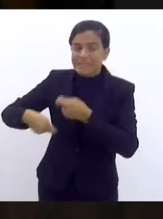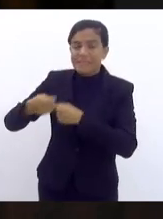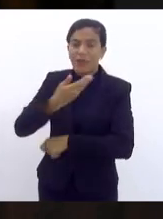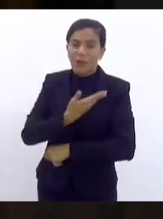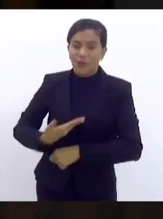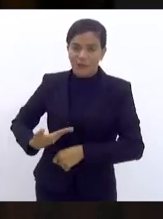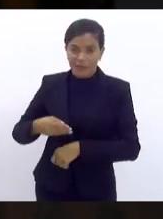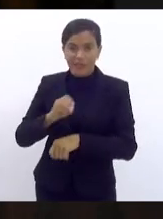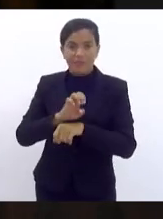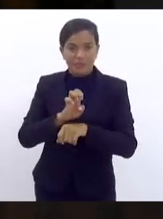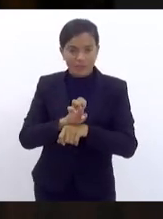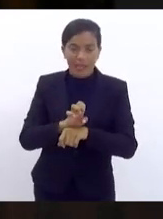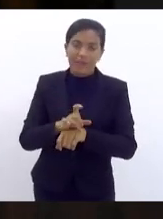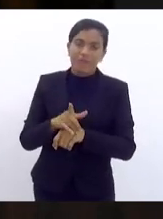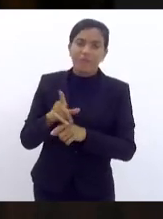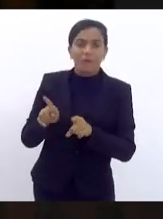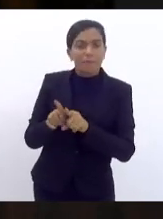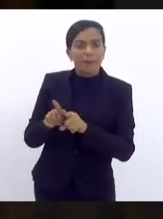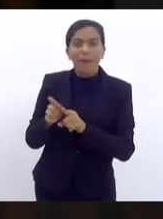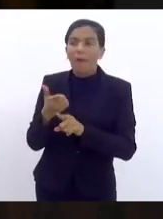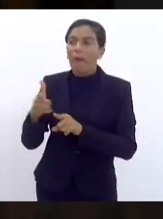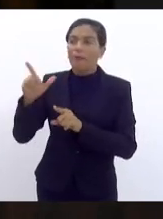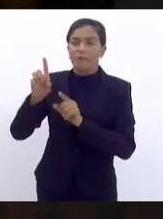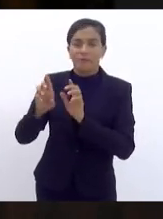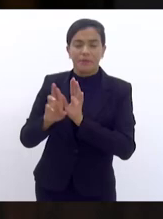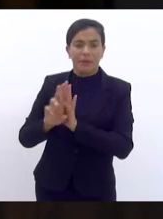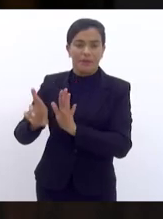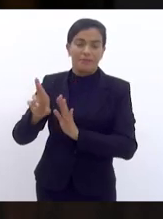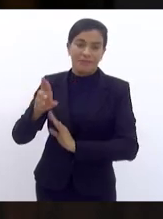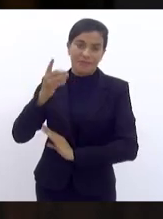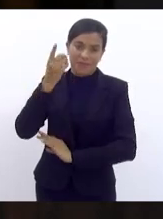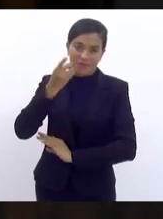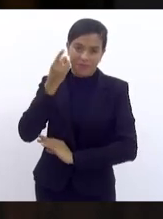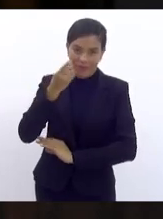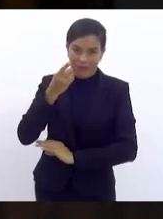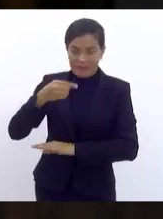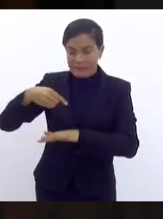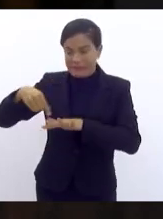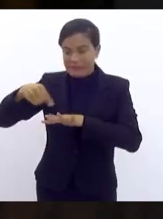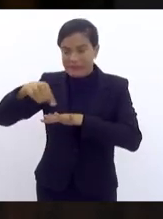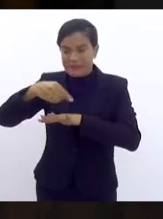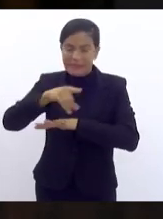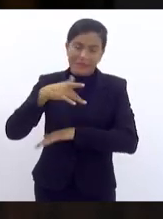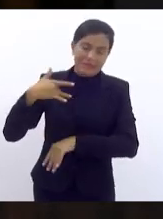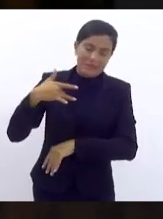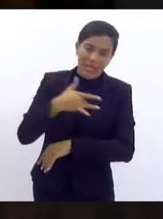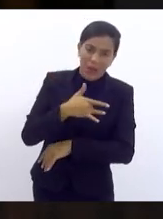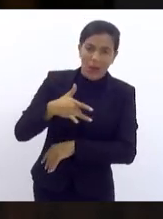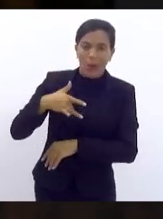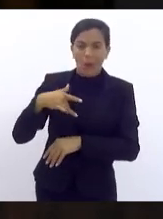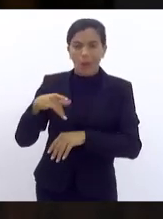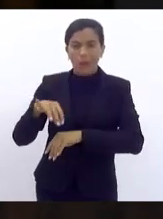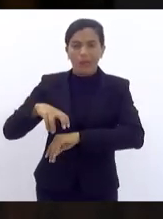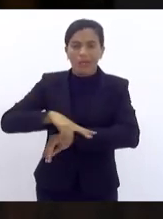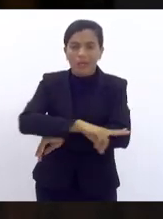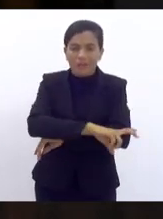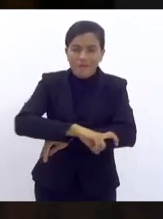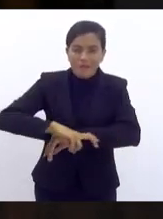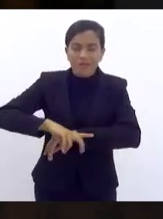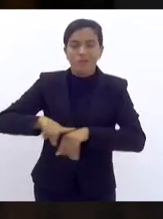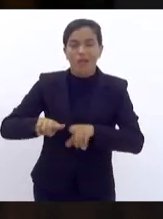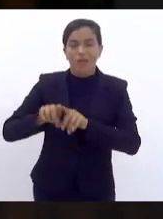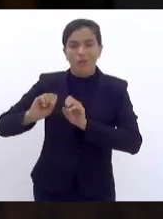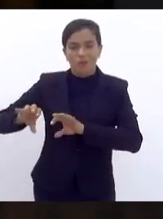casa, para que a gente possa estar ajudando você também nos mais diversos segmentos, seja saúde, seja infraestrutura, seja